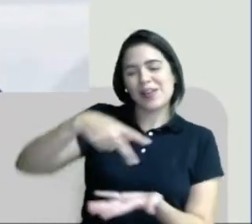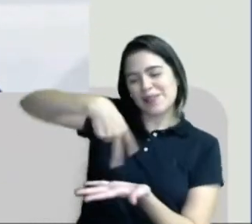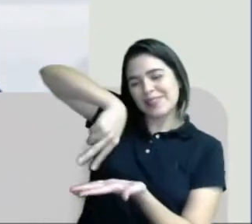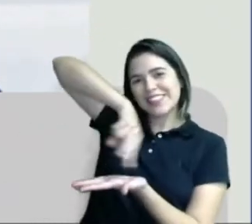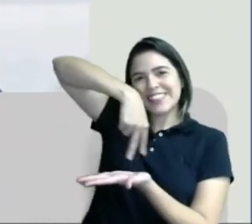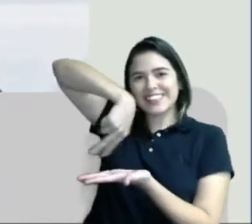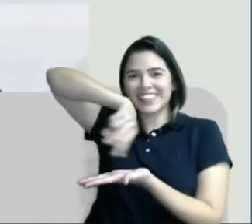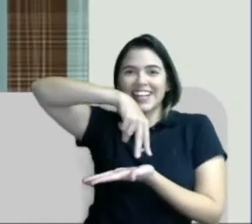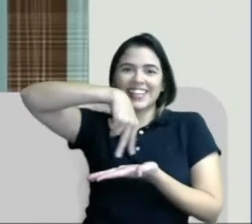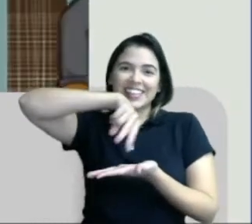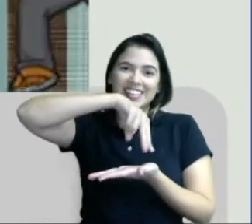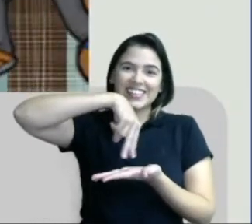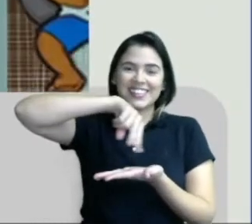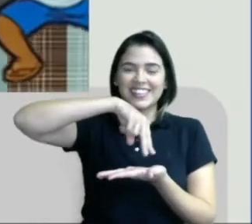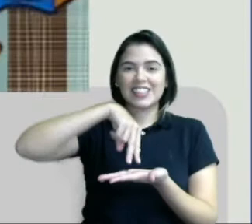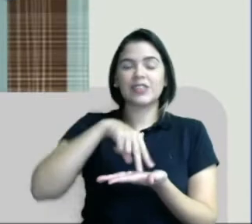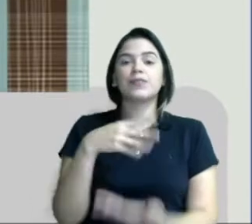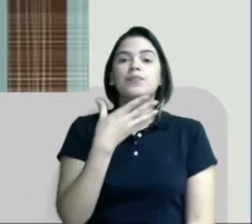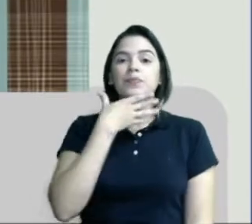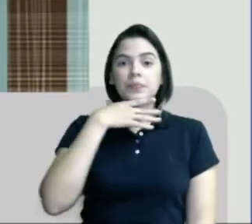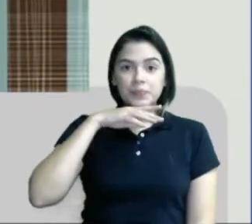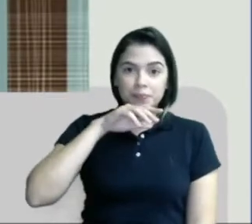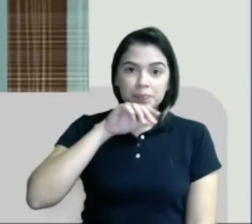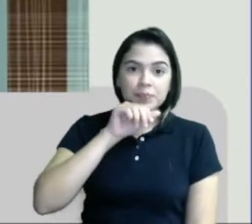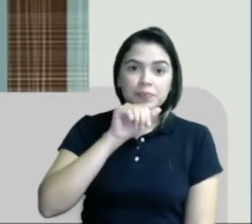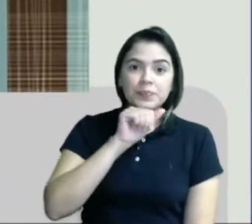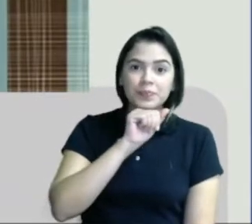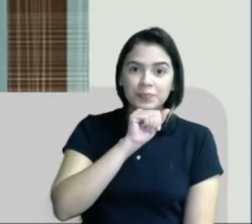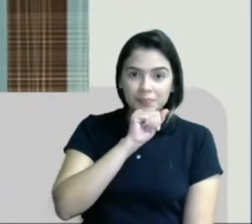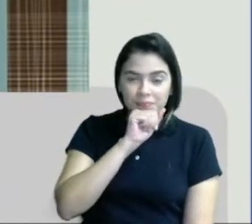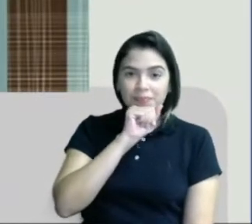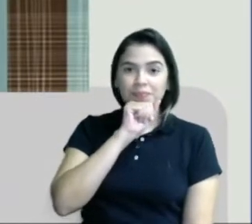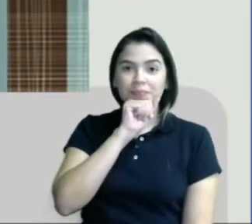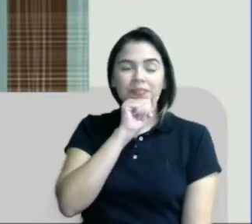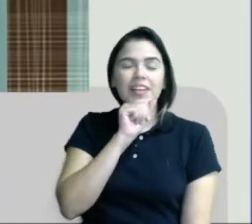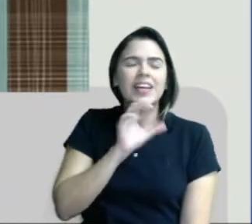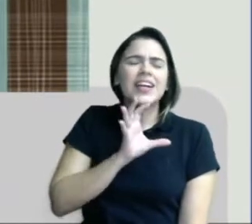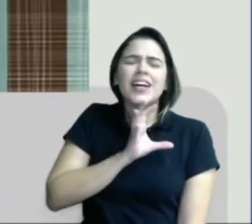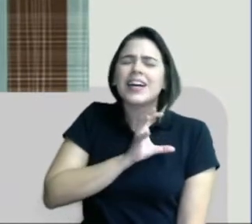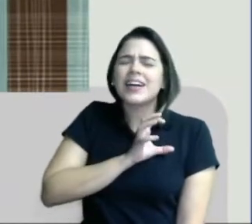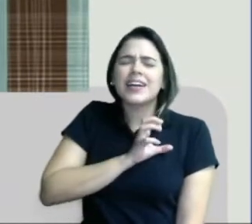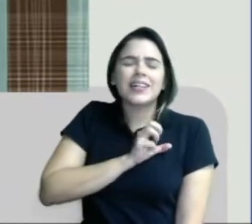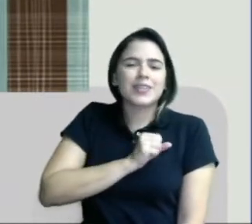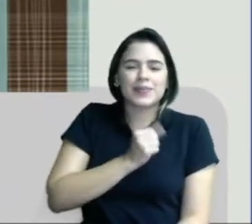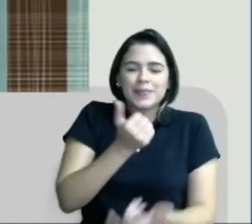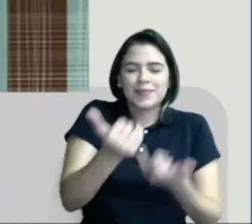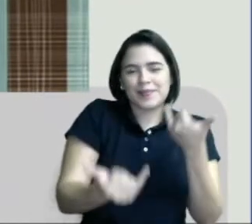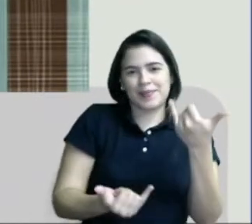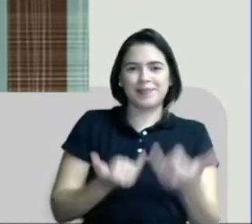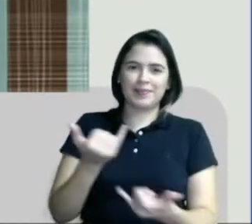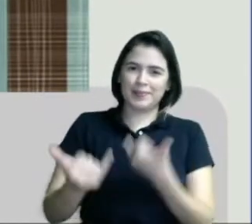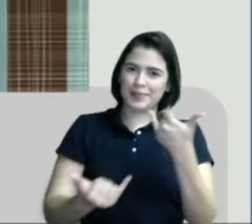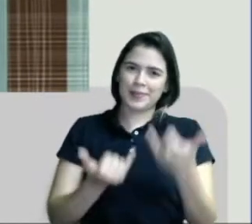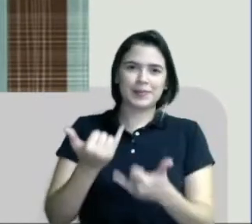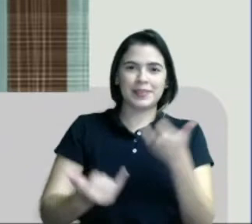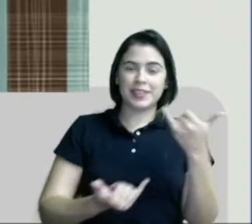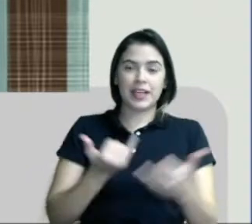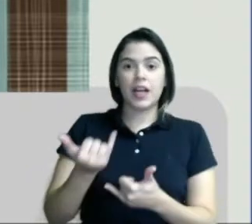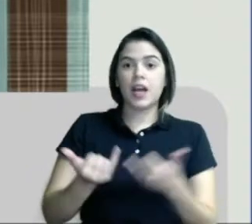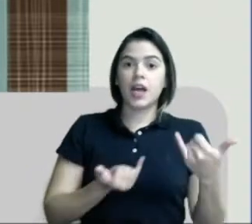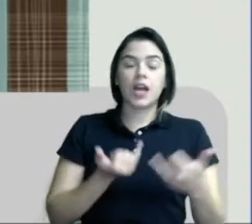dança. Tem pai que adora brincar. E